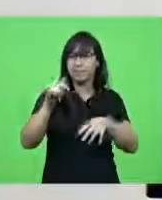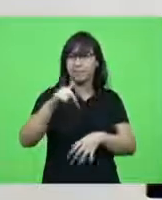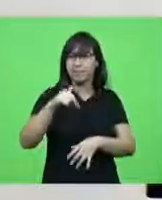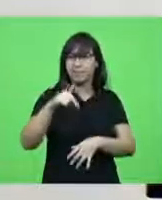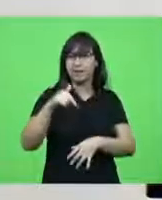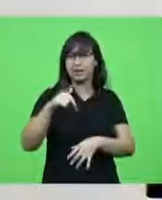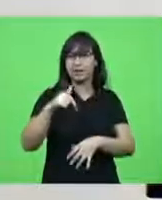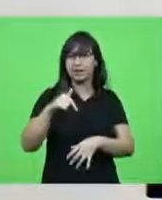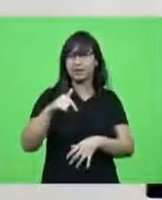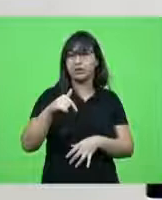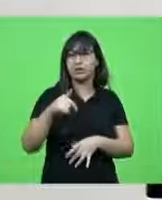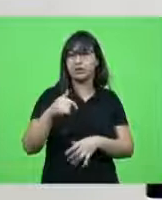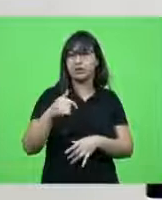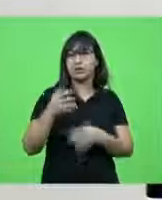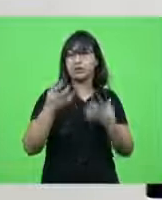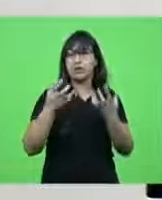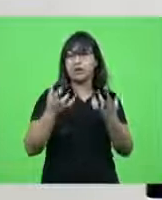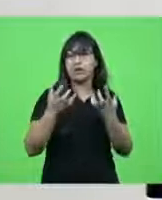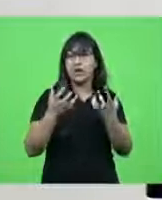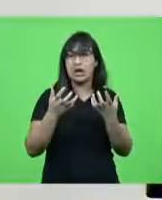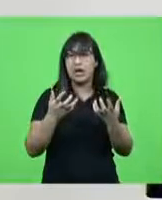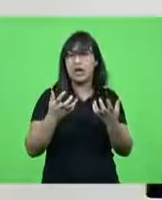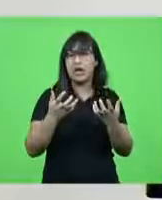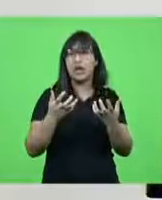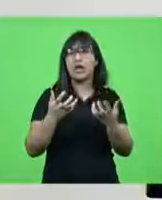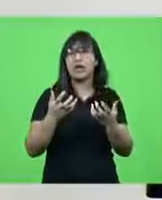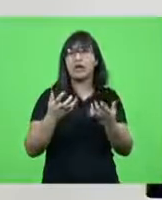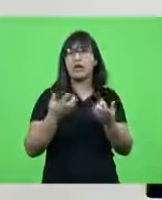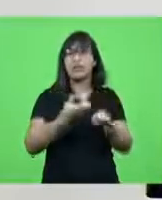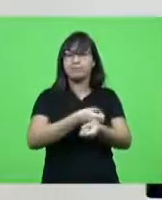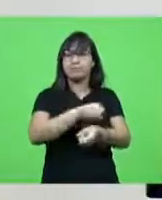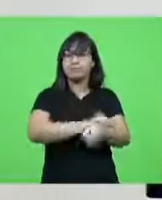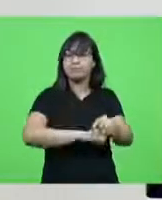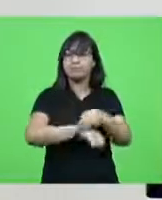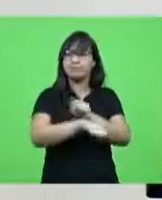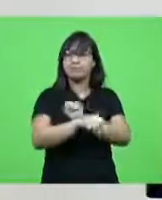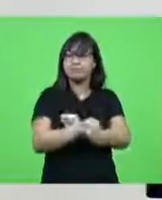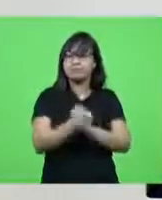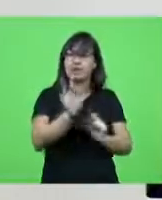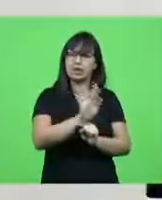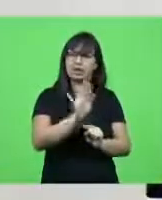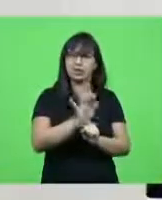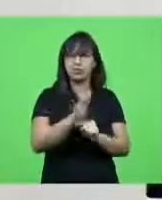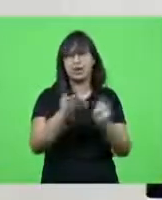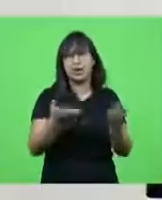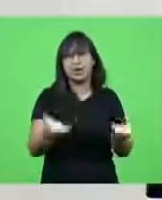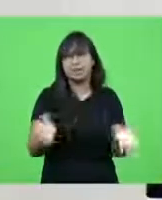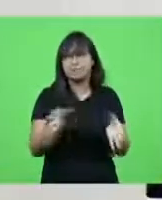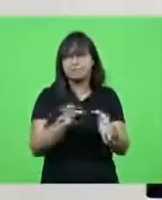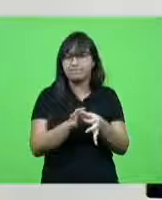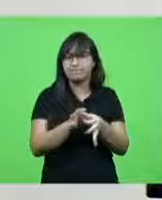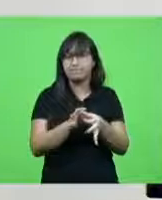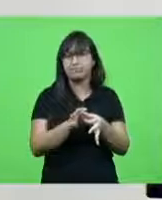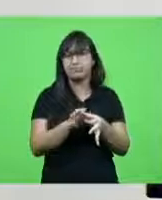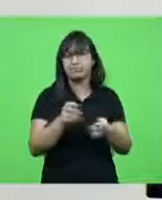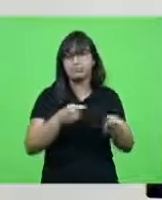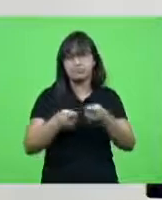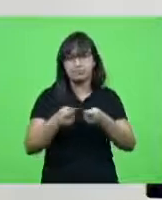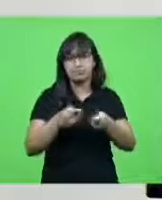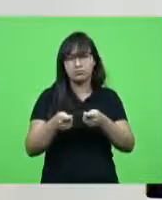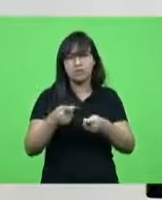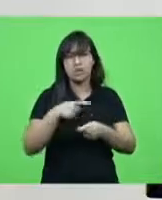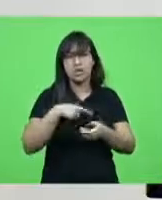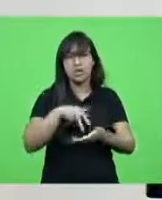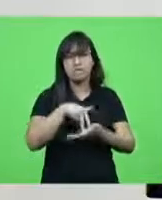a gente busca de mangas arregaçadas trabalhar para dar nossa parcela de cooperação fortalecer o comércio às vezes tem posicionamentos